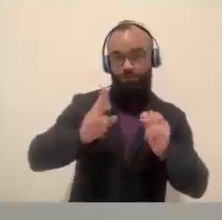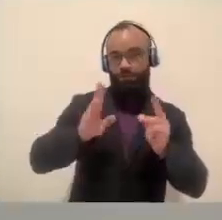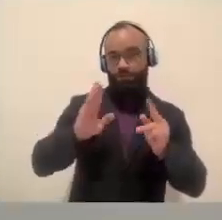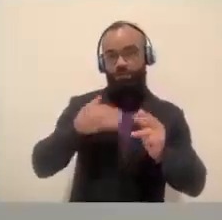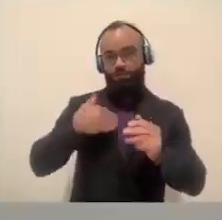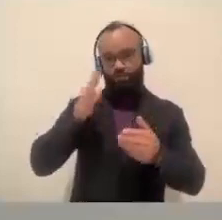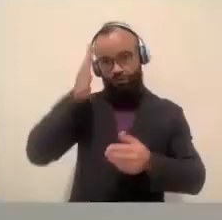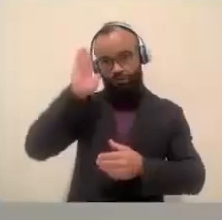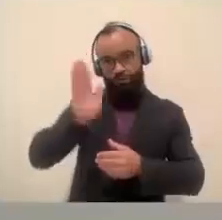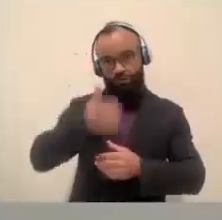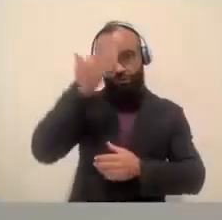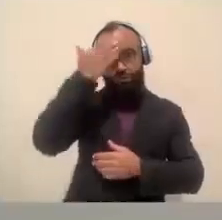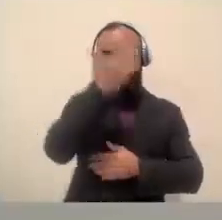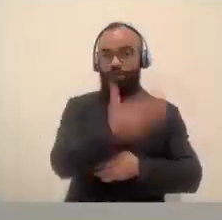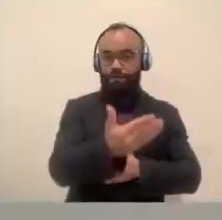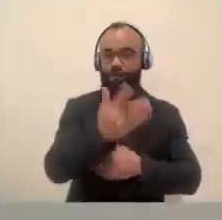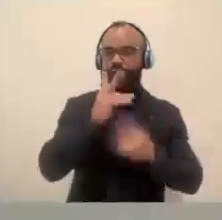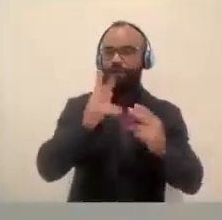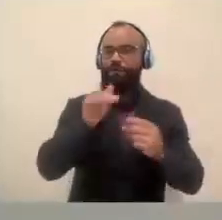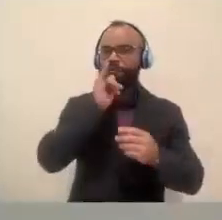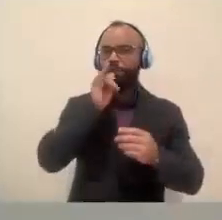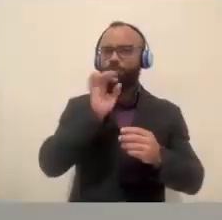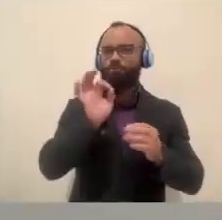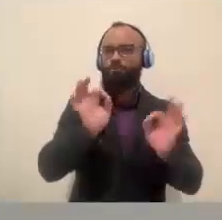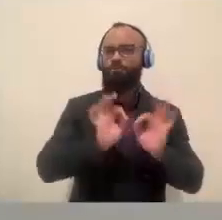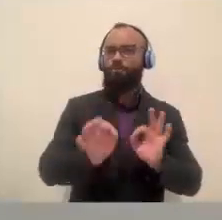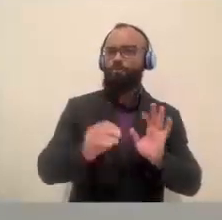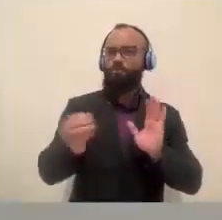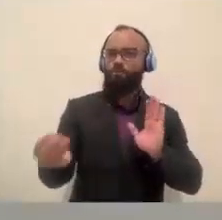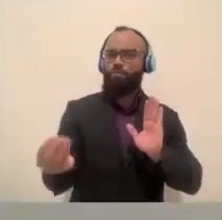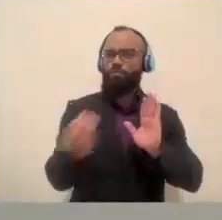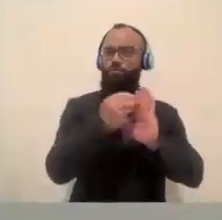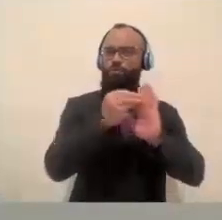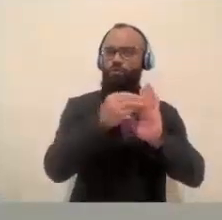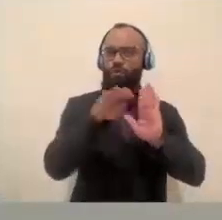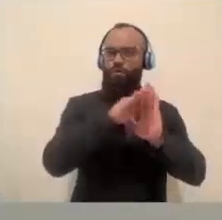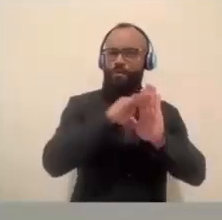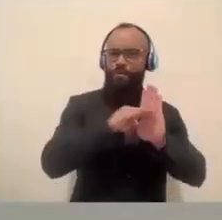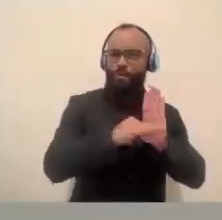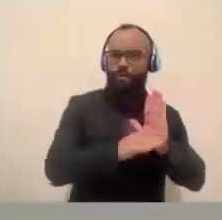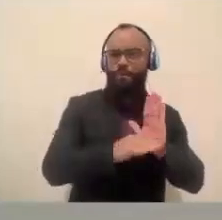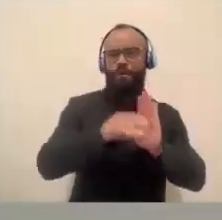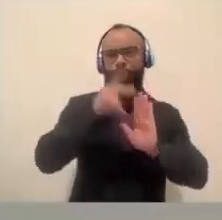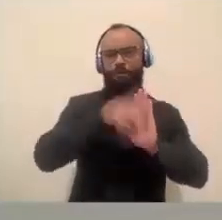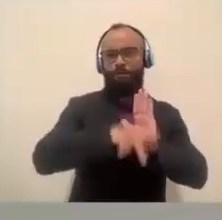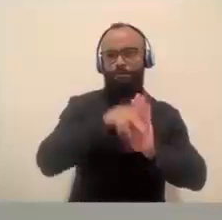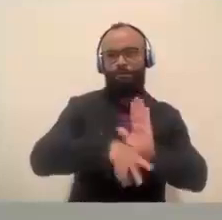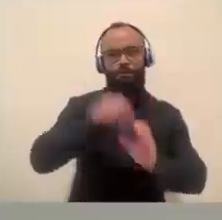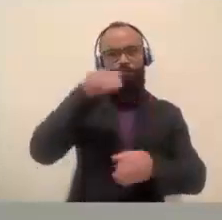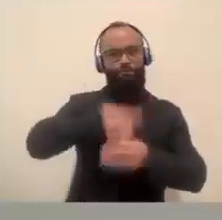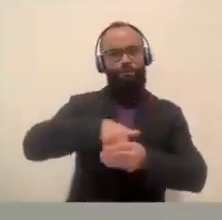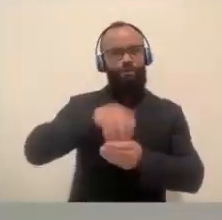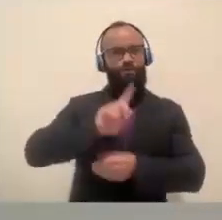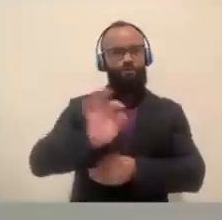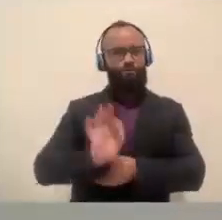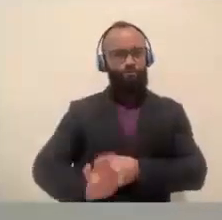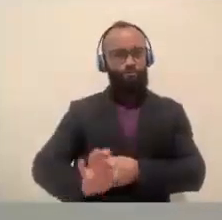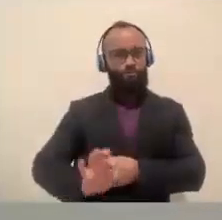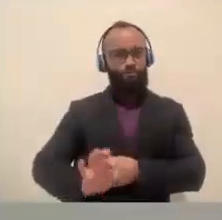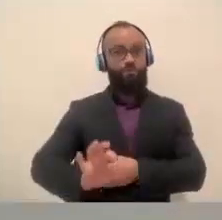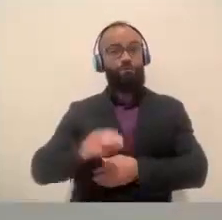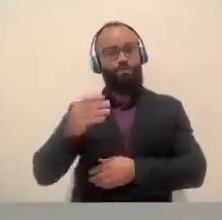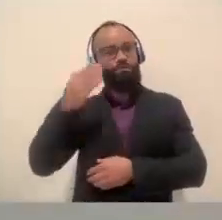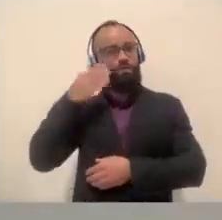a mesa por não ter colocado em votação o projeto que a gente, obviamente, precisa de muita